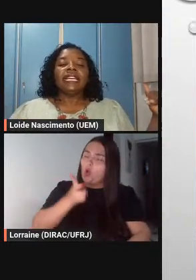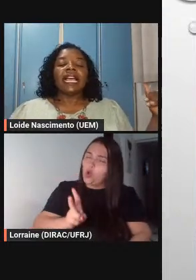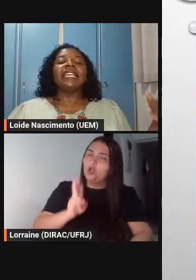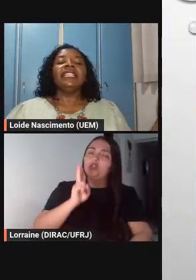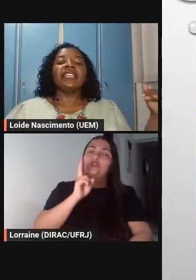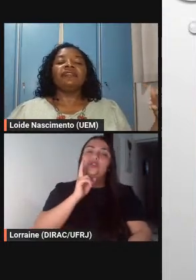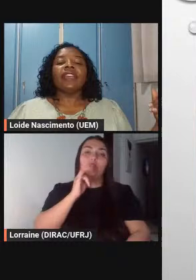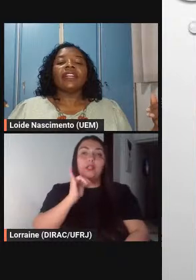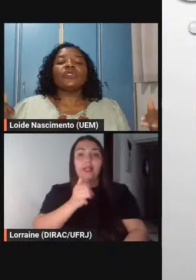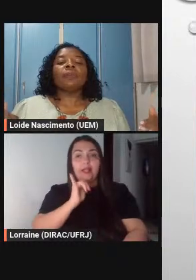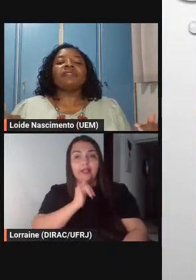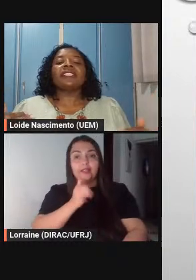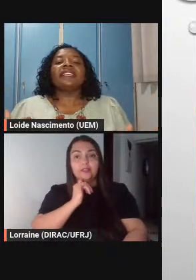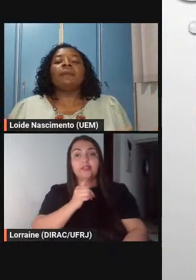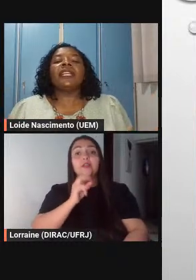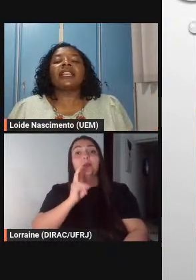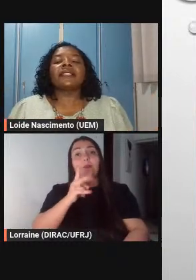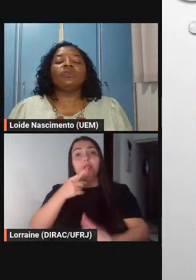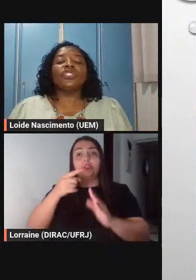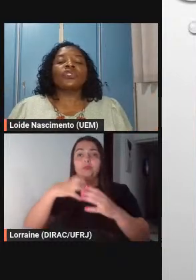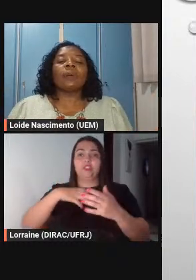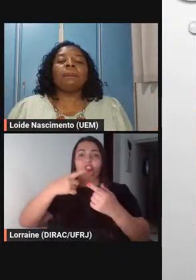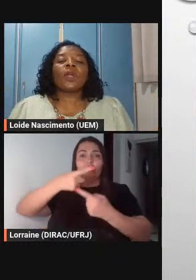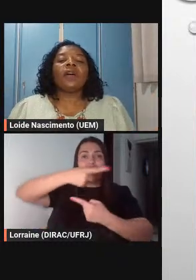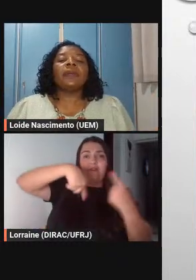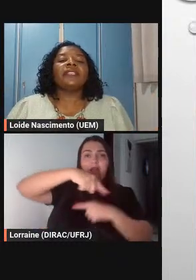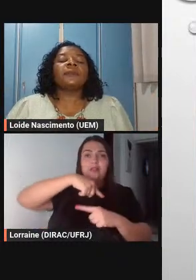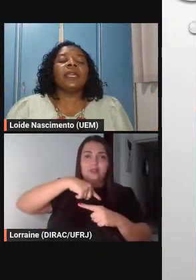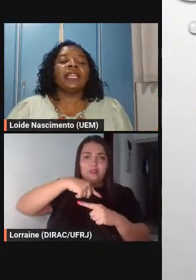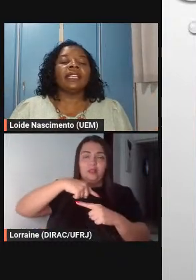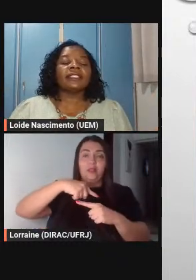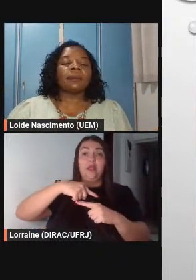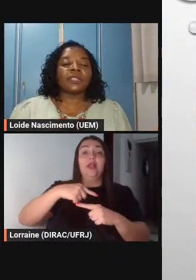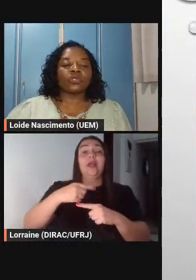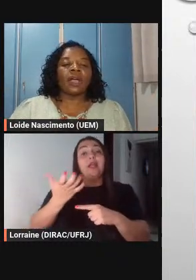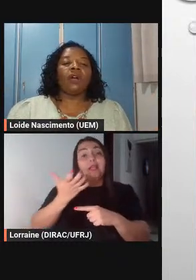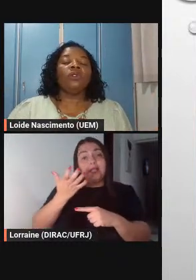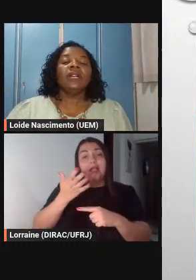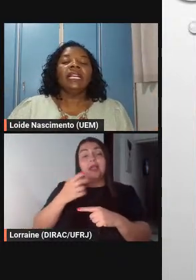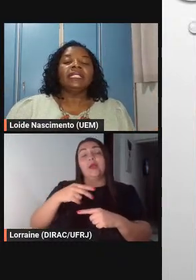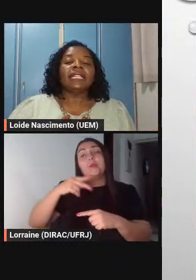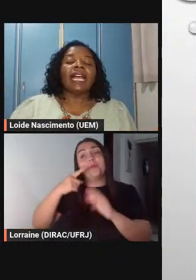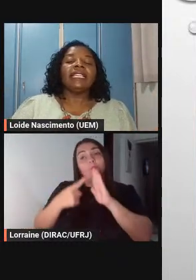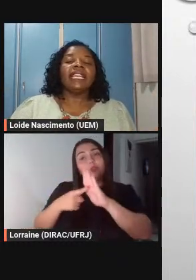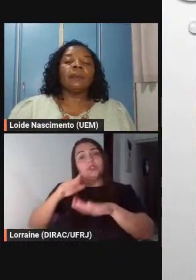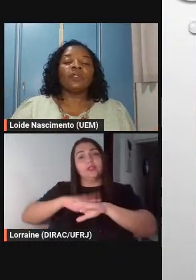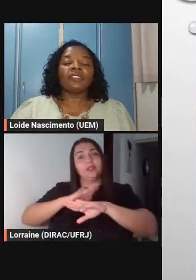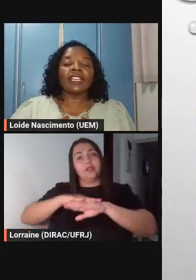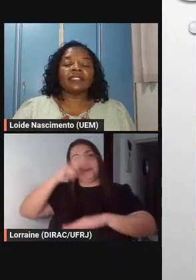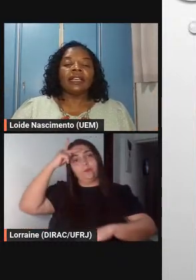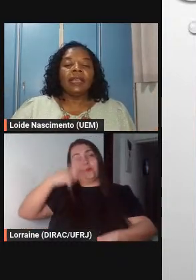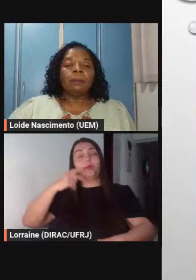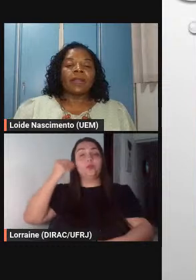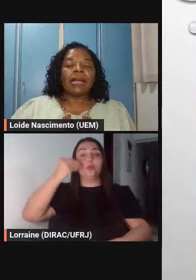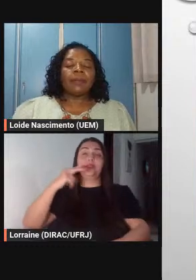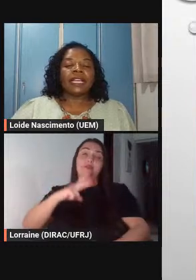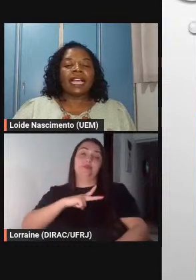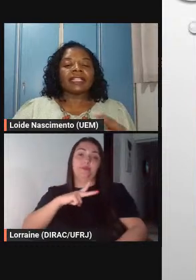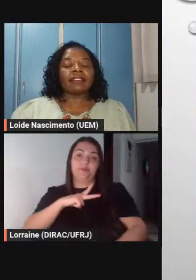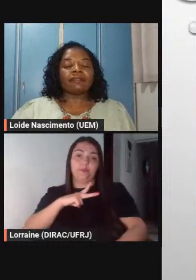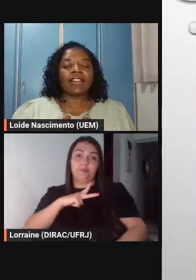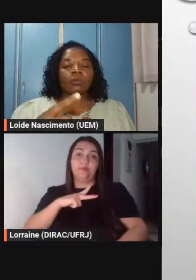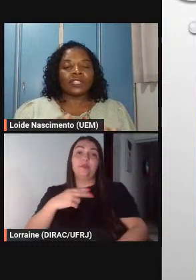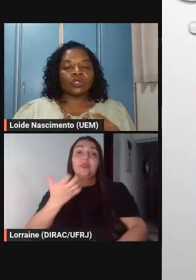ainda inverso para fazer a aplicação de sua própria experiência pessoal tá e ele aproveita para